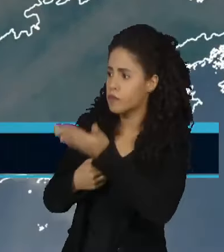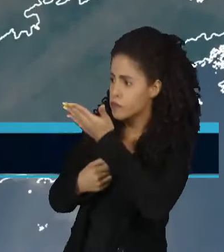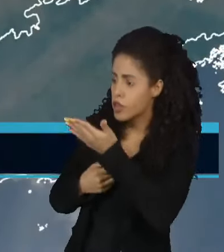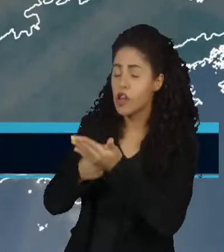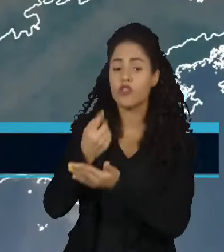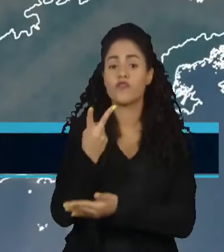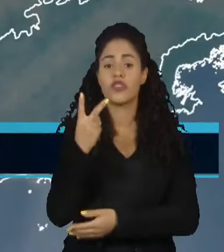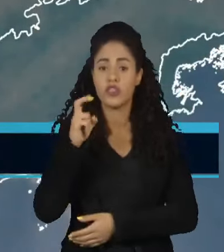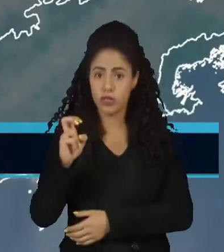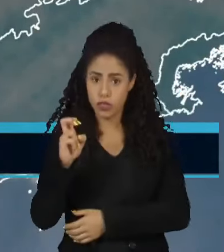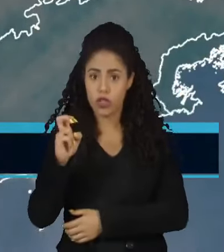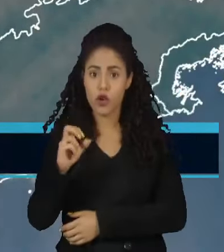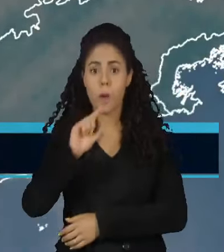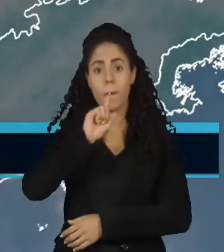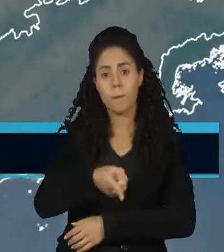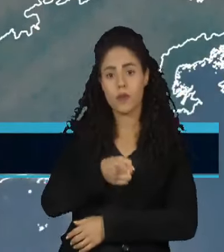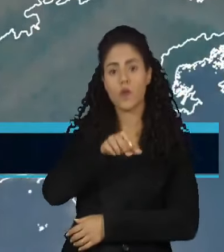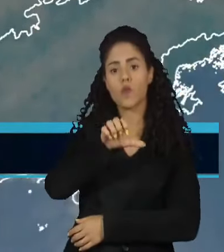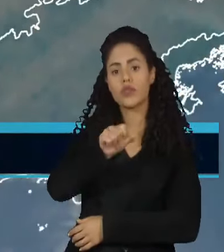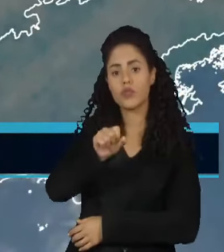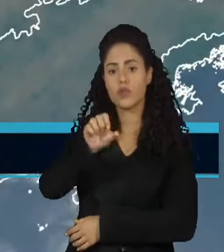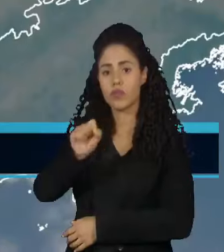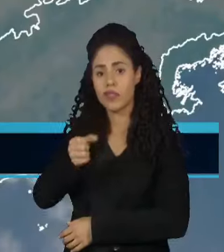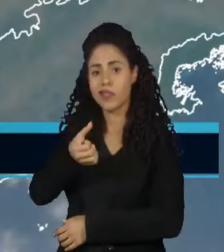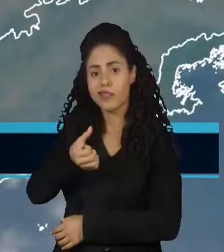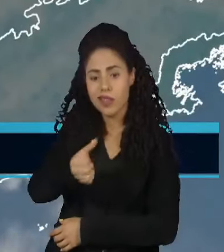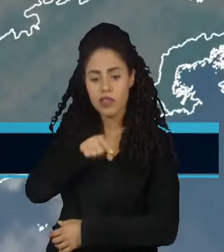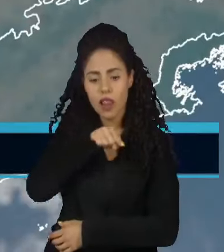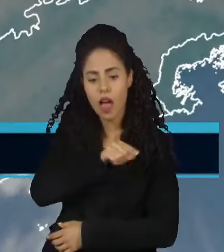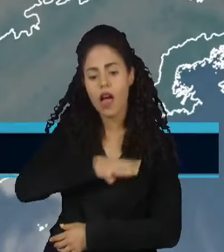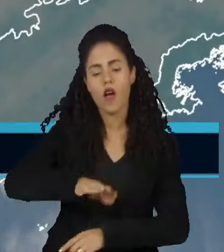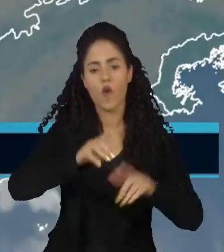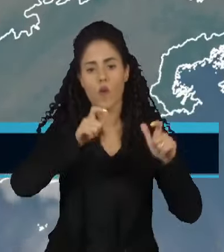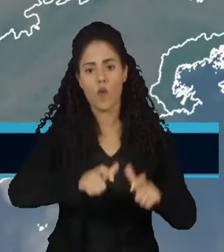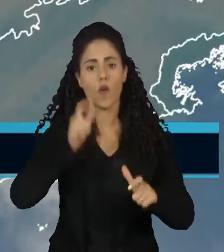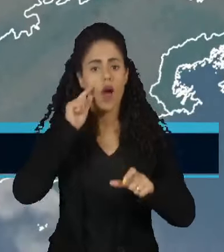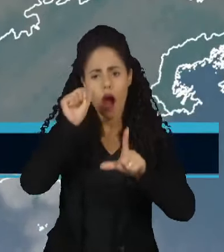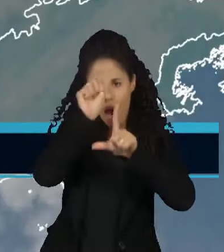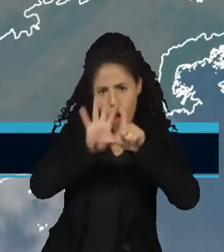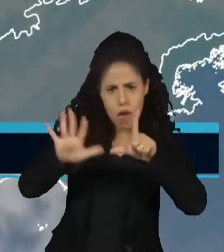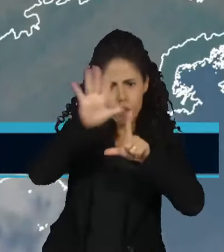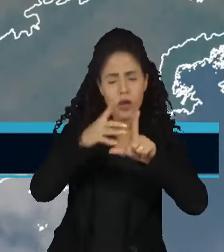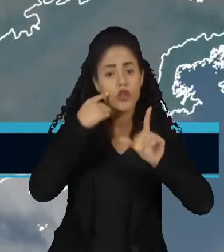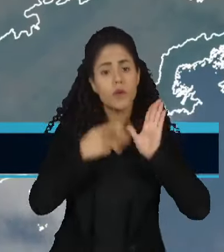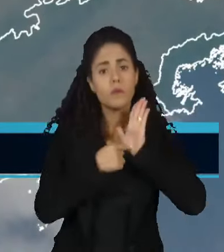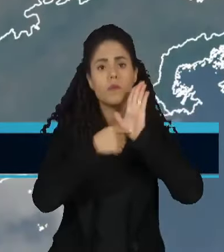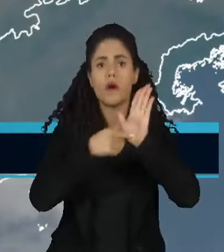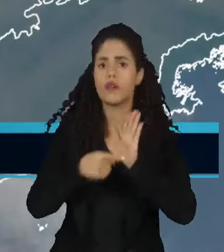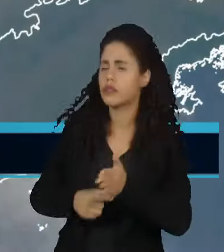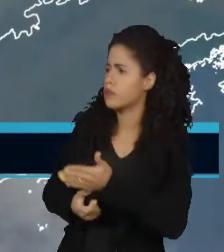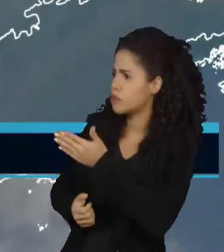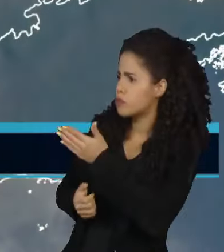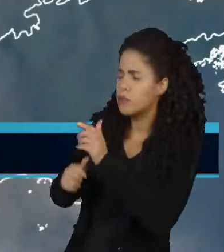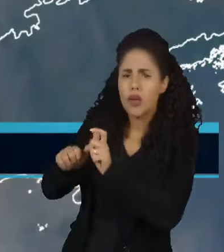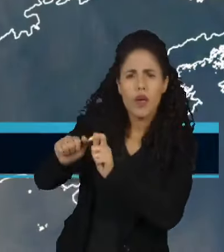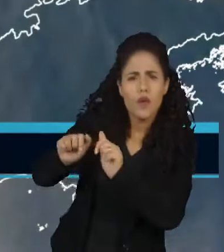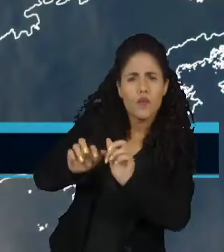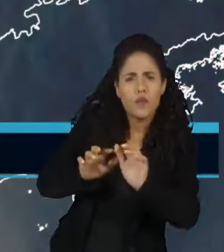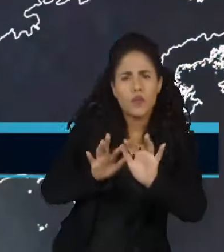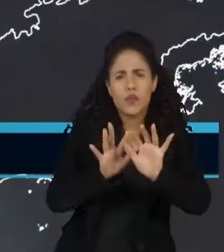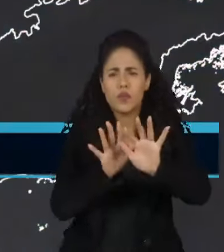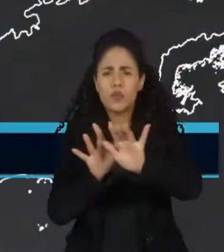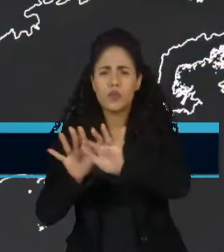de 25 para 1.886 no estado. As imagens mostram o aparecimento da coluna de fumaça em um